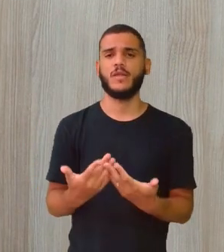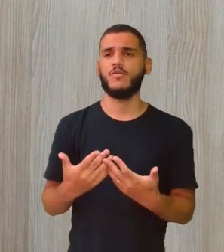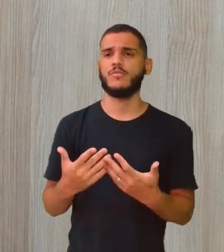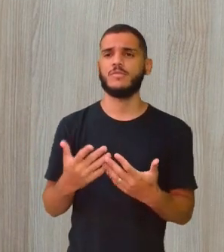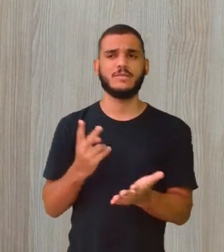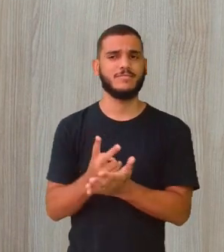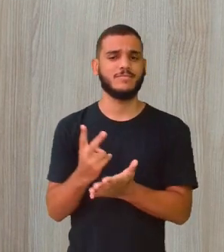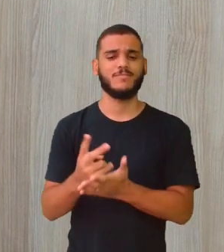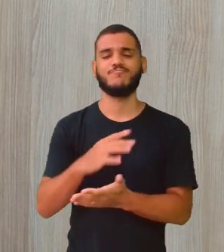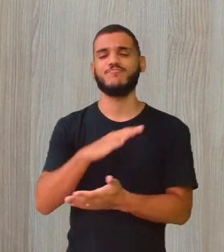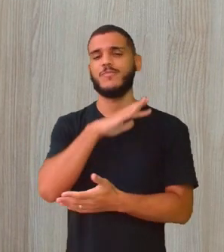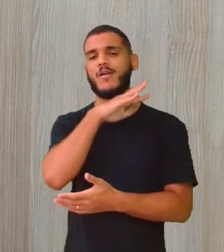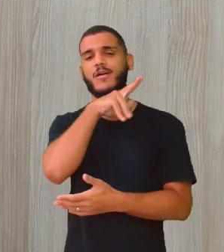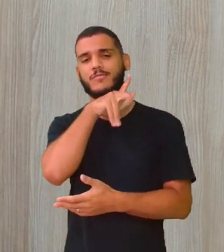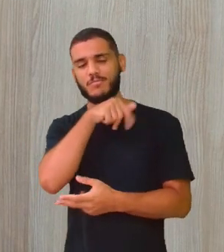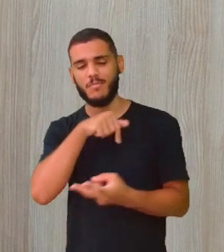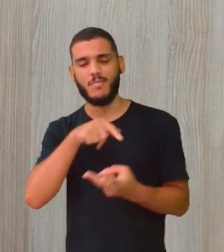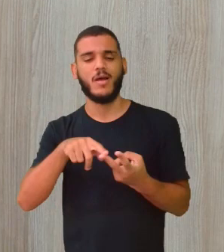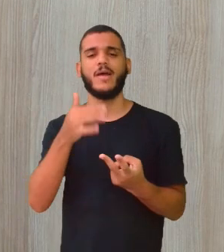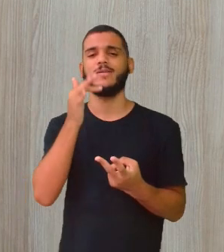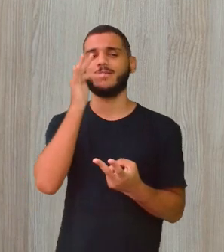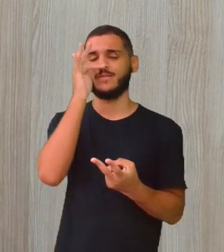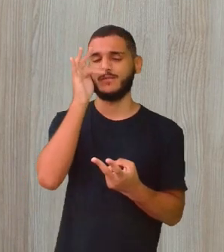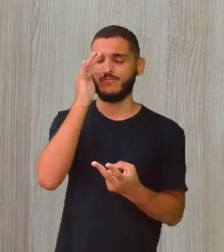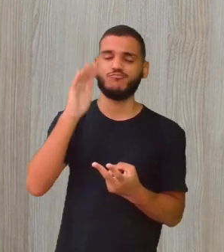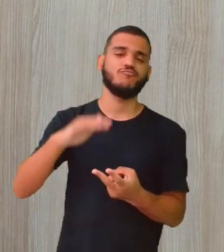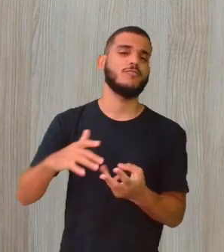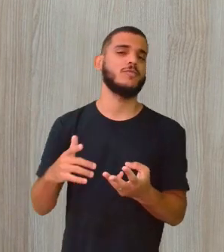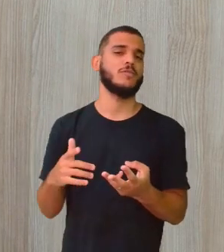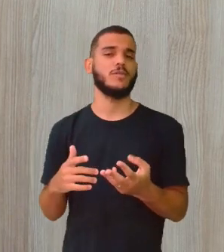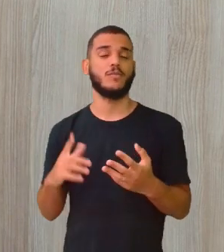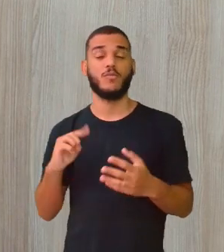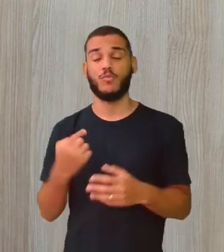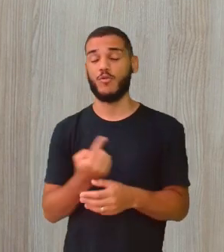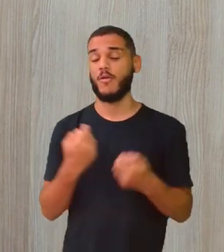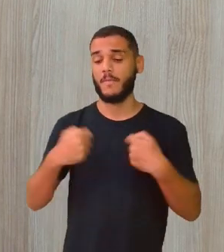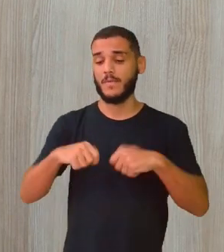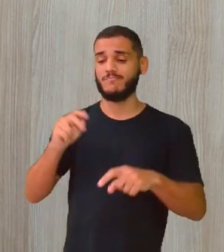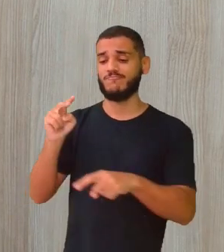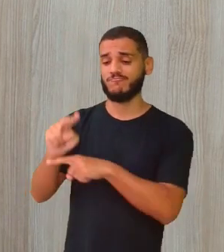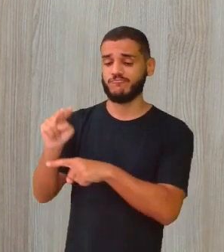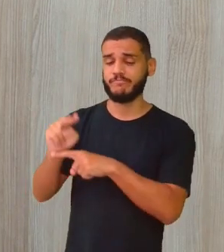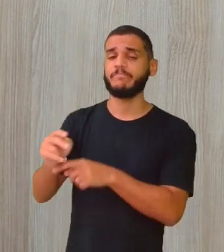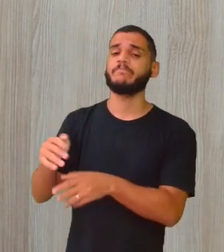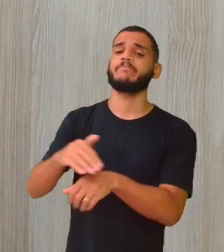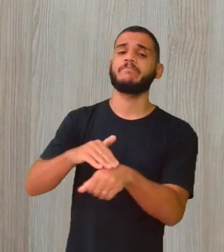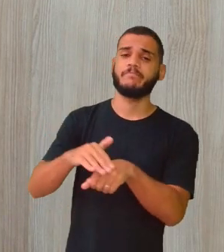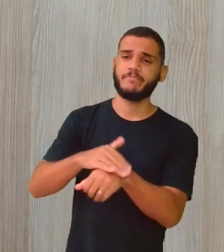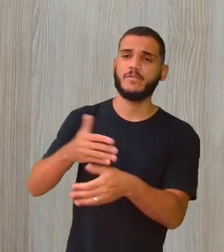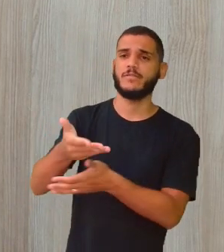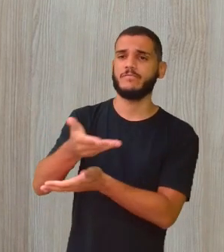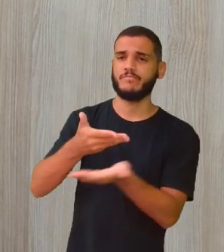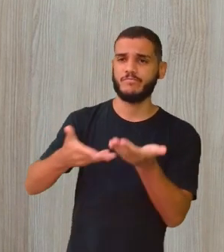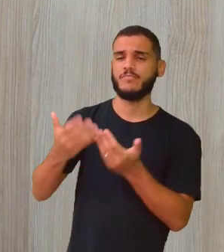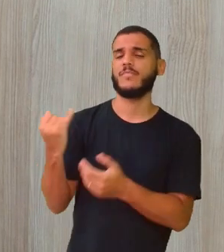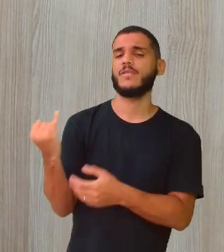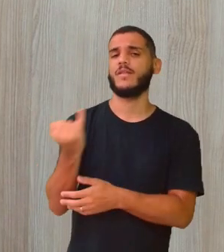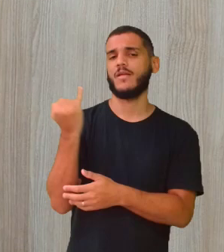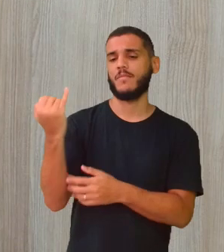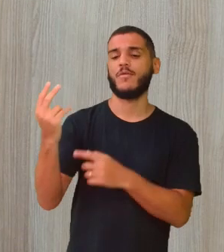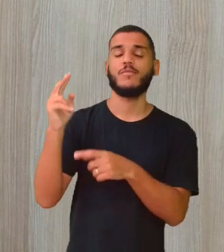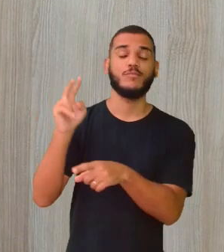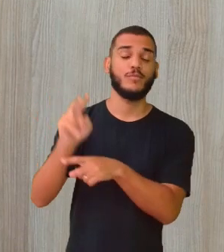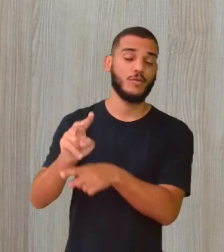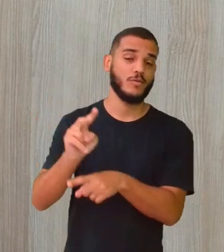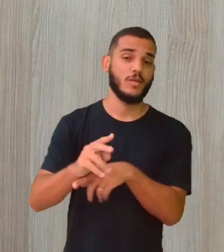diversidade. Por isso que a gente preza tanto em conversar, Dialogar sobre a importância de se preservar.